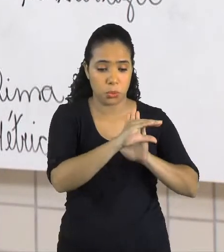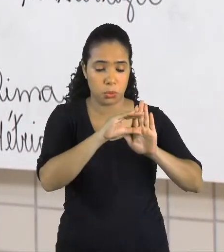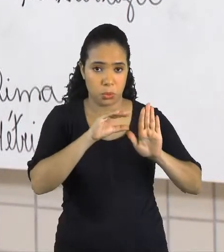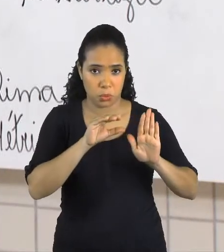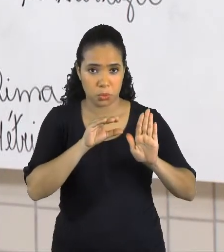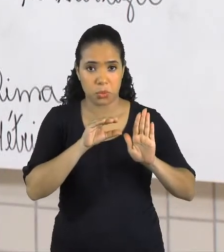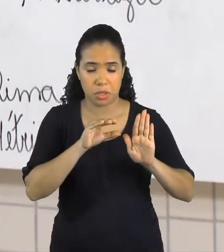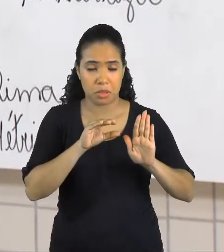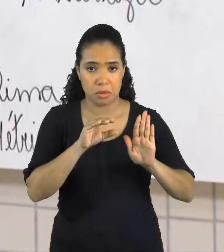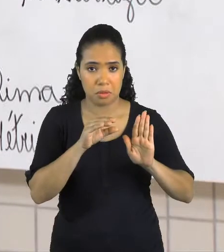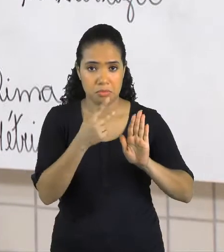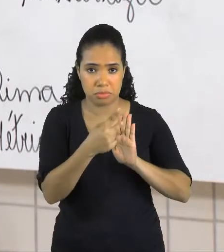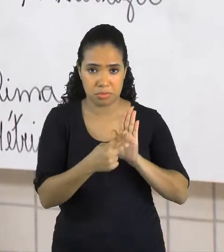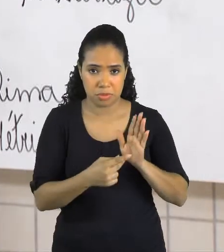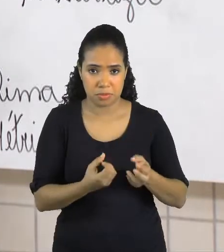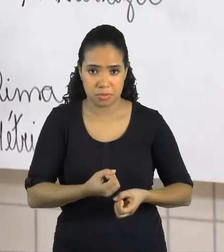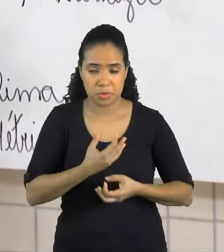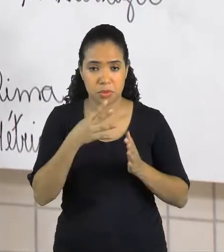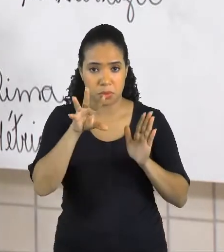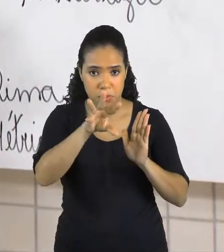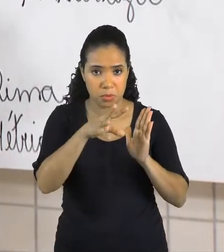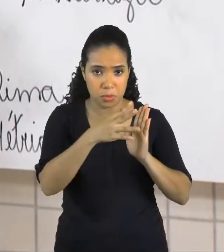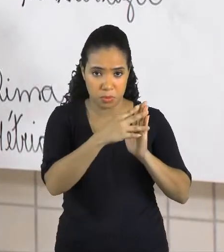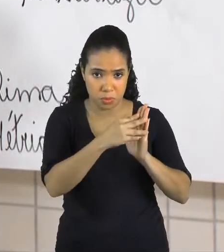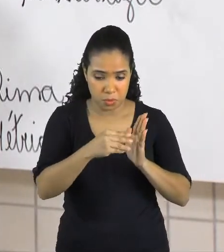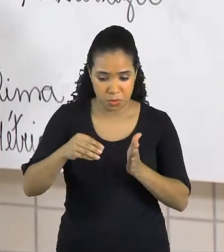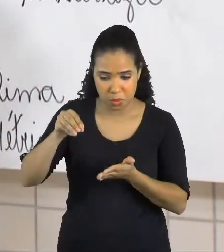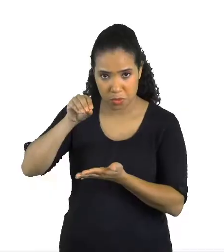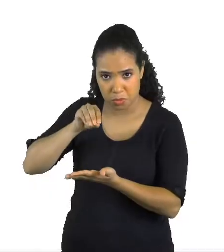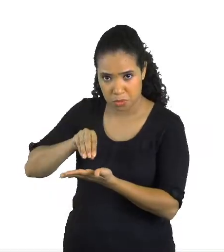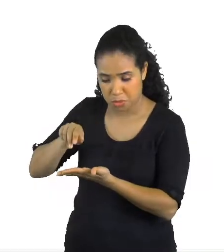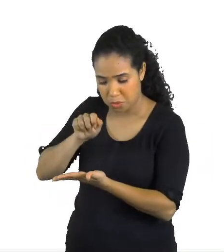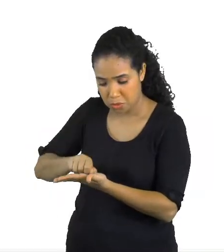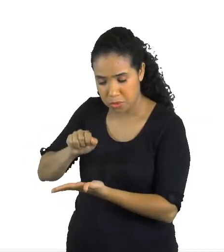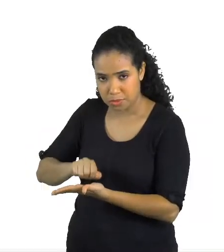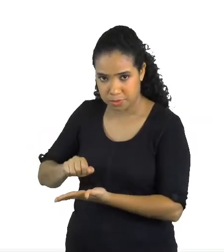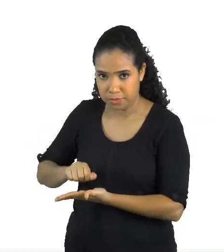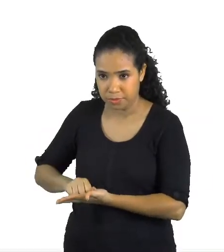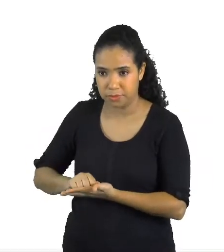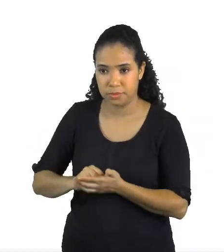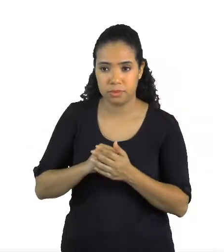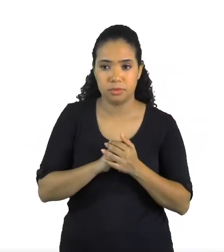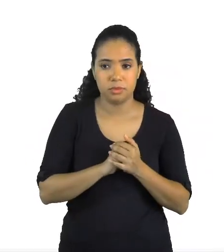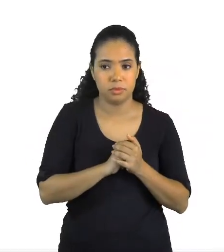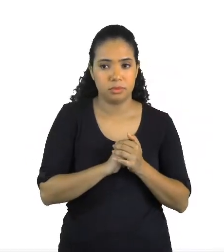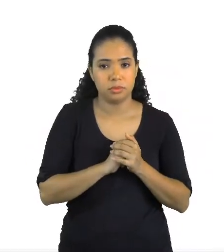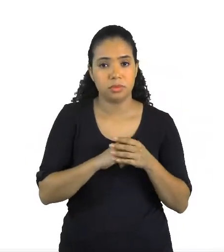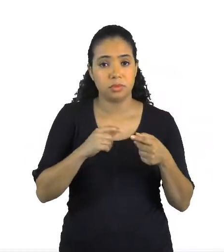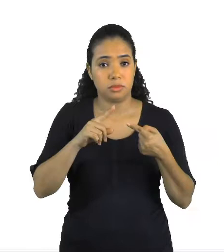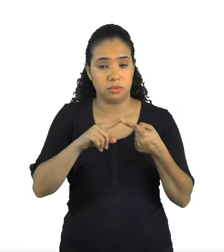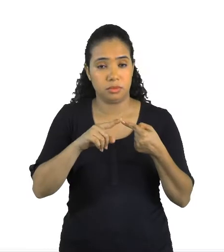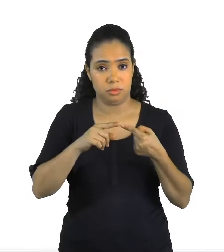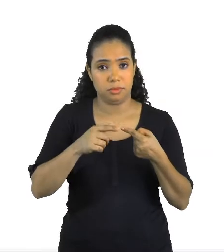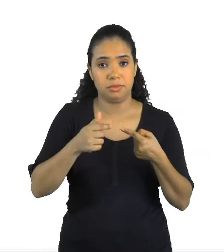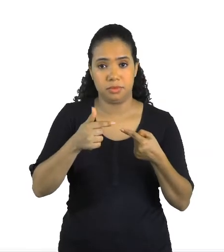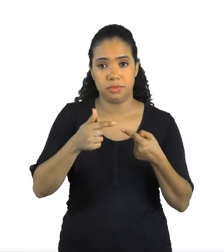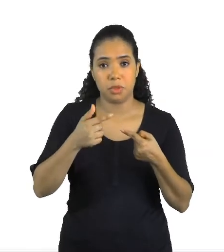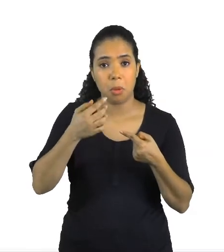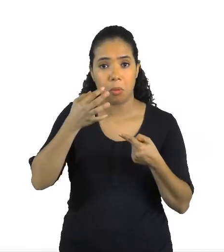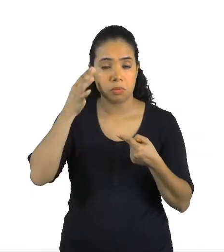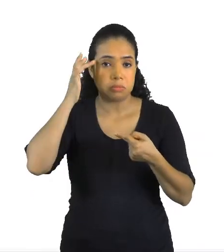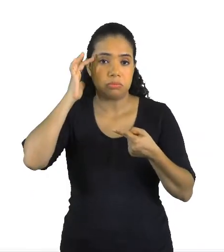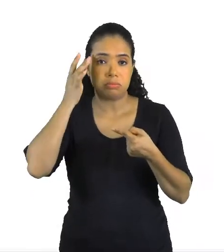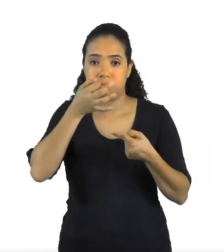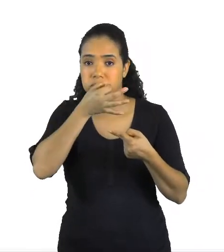tira lá e reescreve no seu caderno. De acordo com o poema Pontinho de Vista, qual é a visão que a formiga